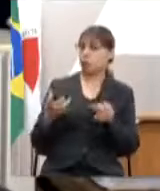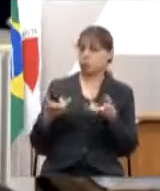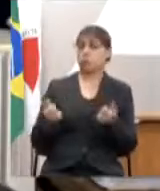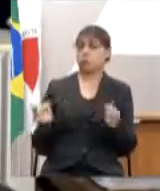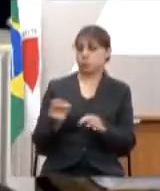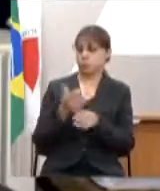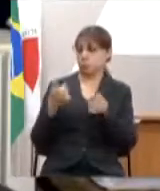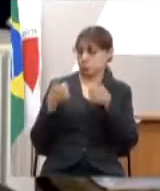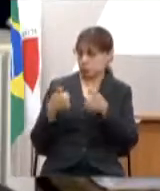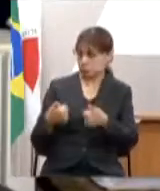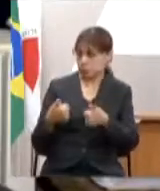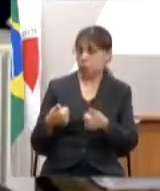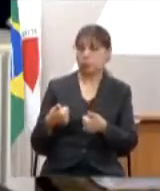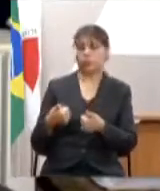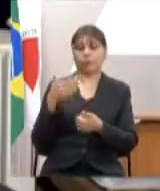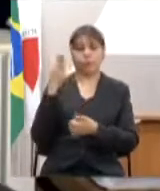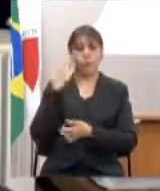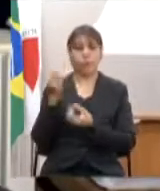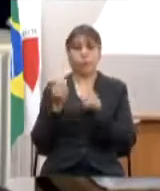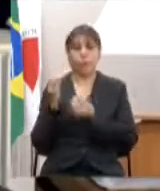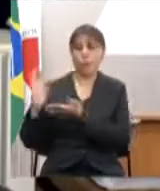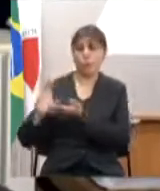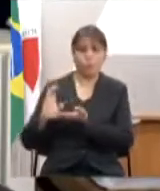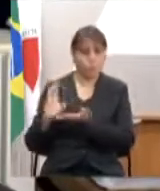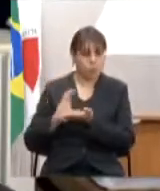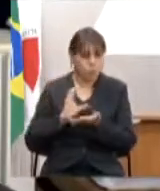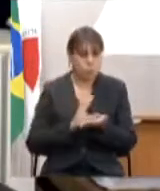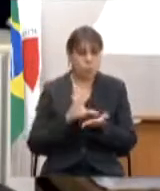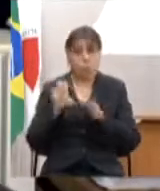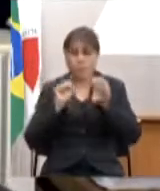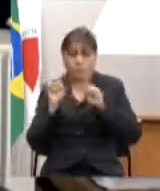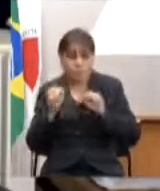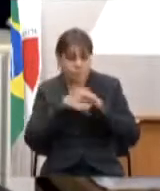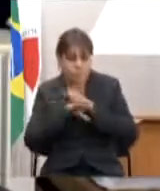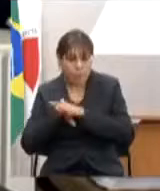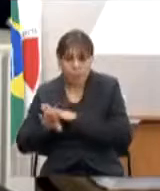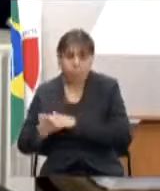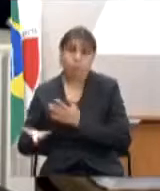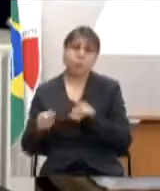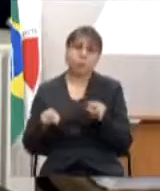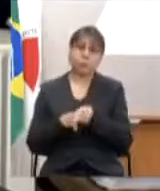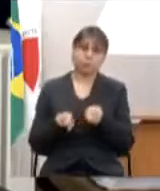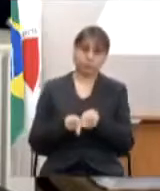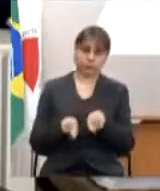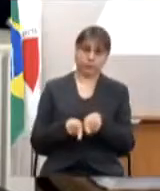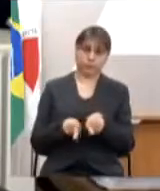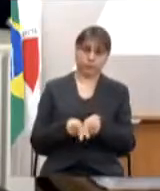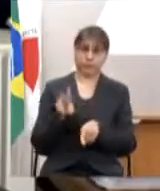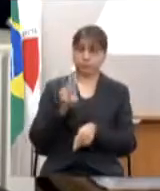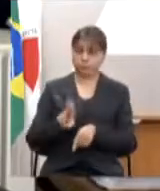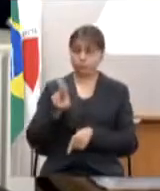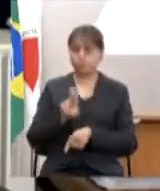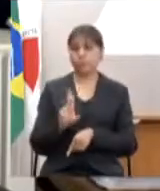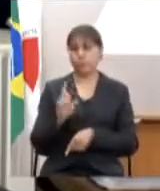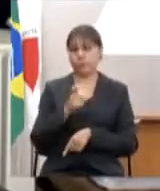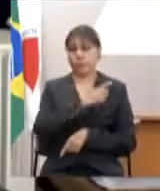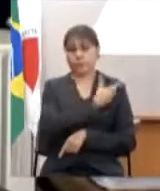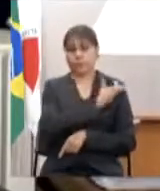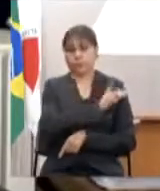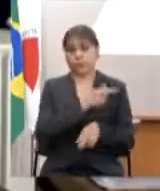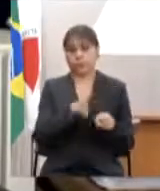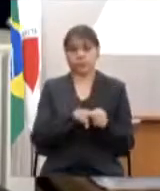sobre aquisição, sobre a distribuição e no Programa Nacional de Imunizações normalmente o Ministério